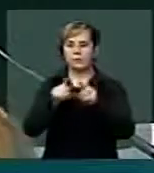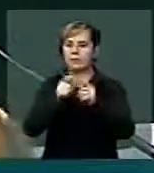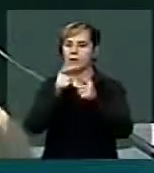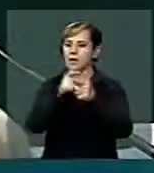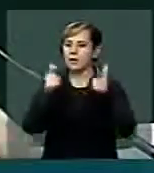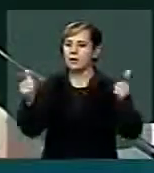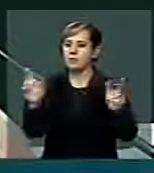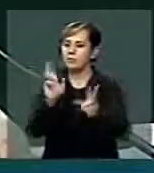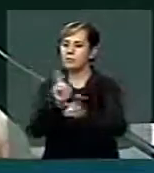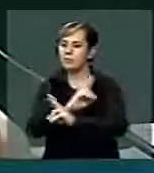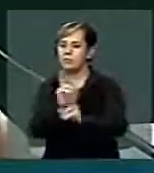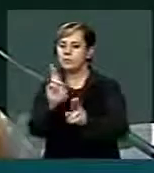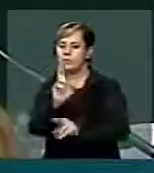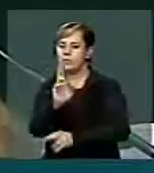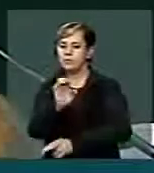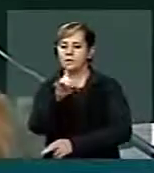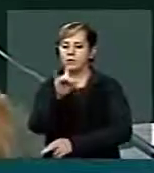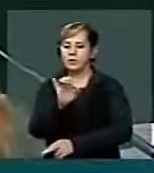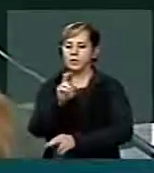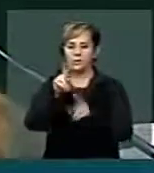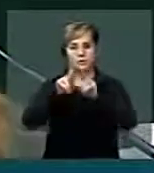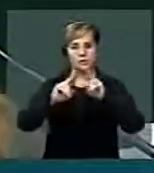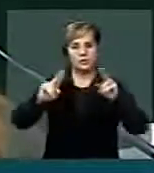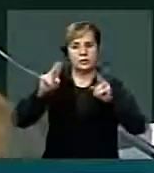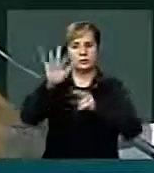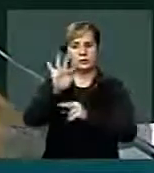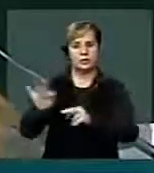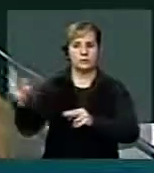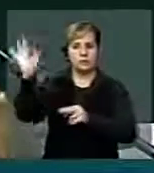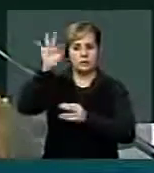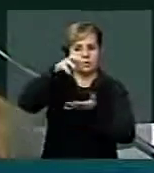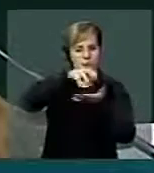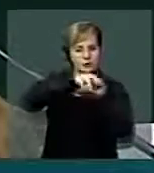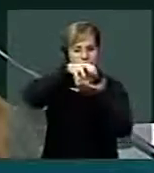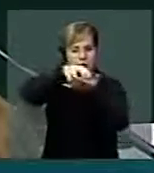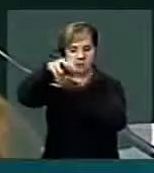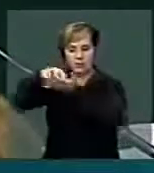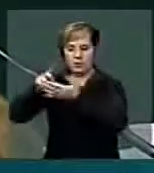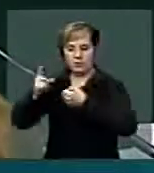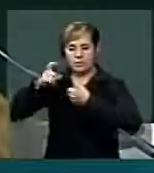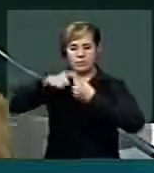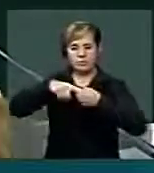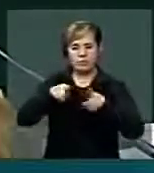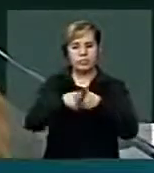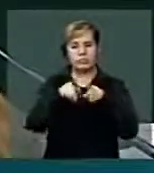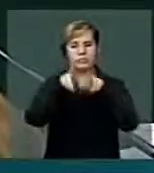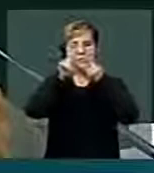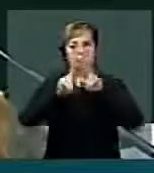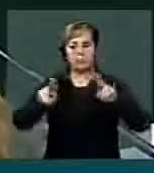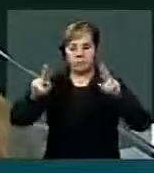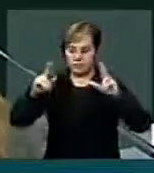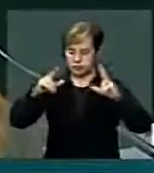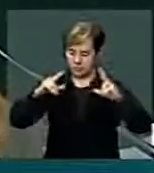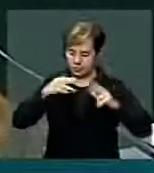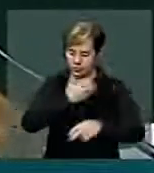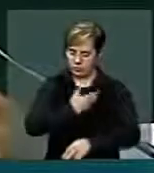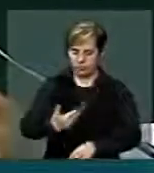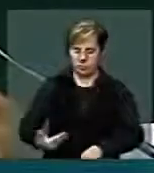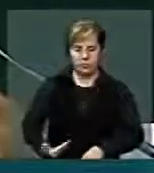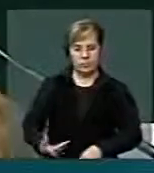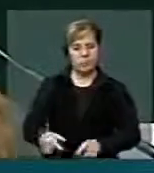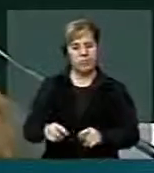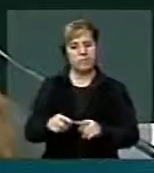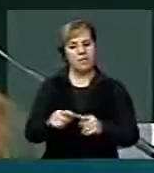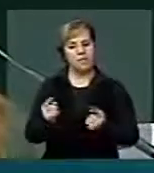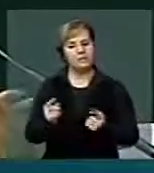universidades federais, das universidades públicas, mas a gente percebe o quanto ainda é